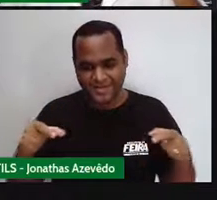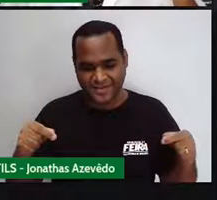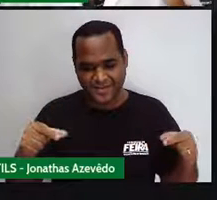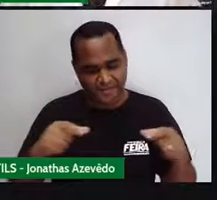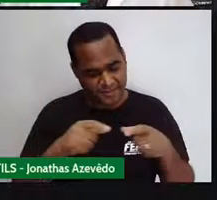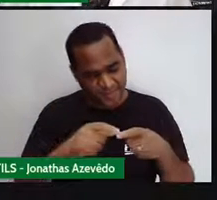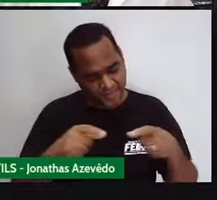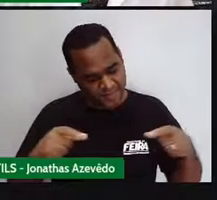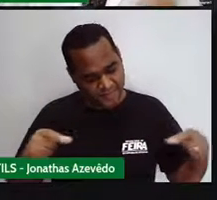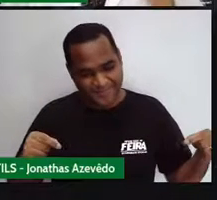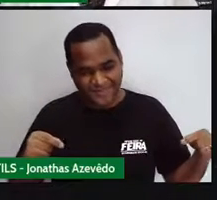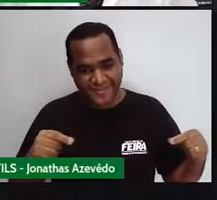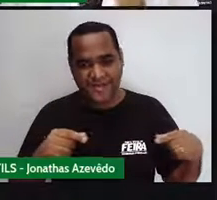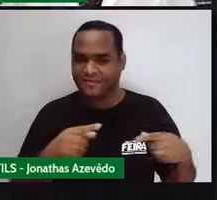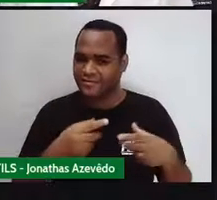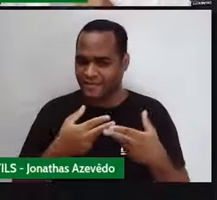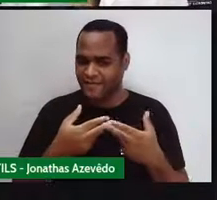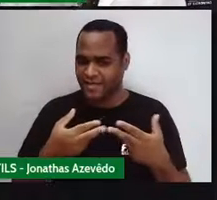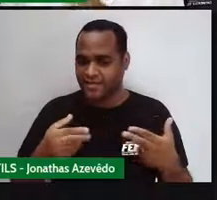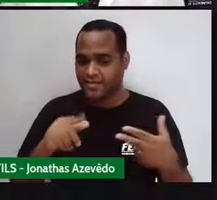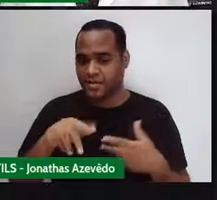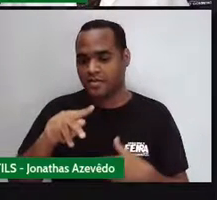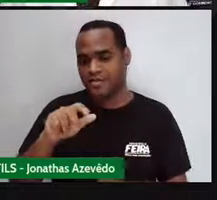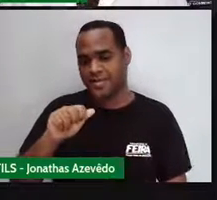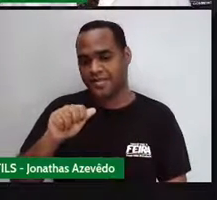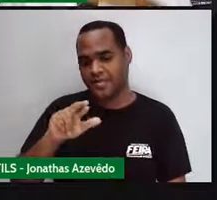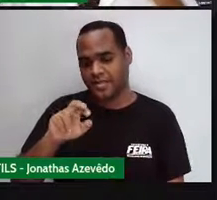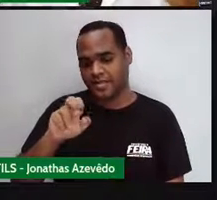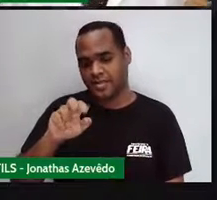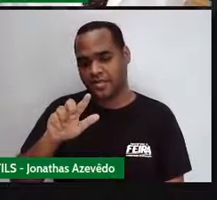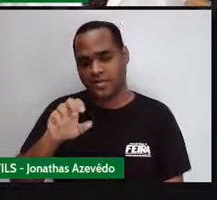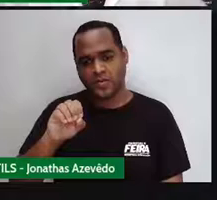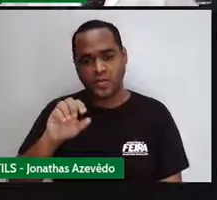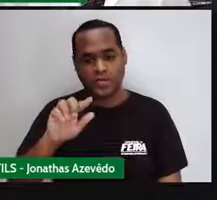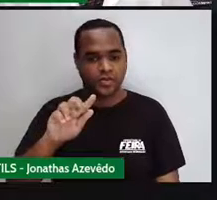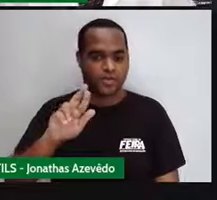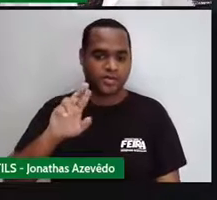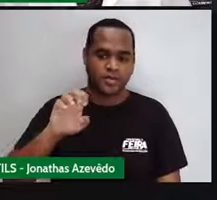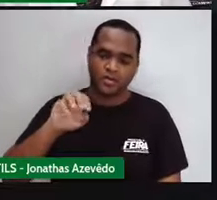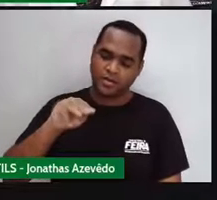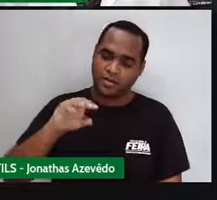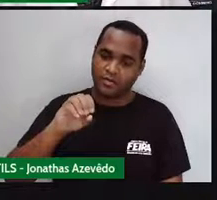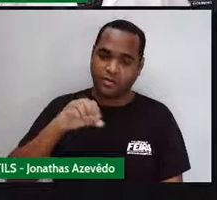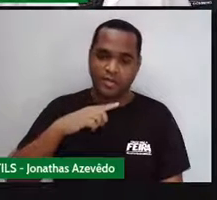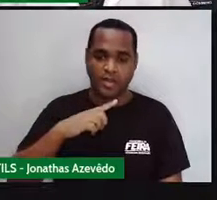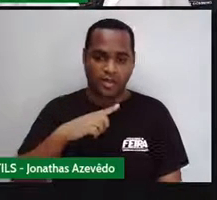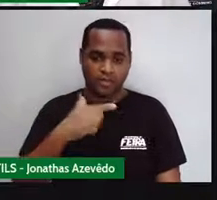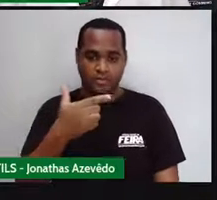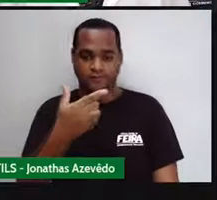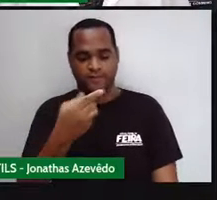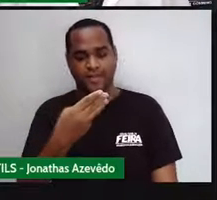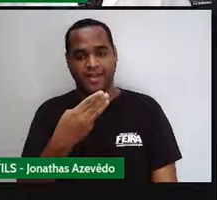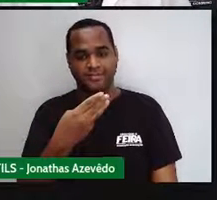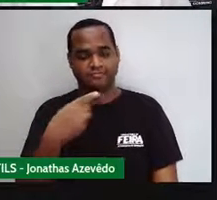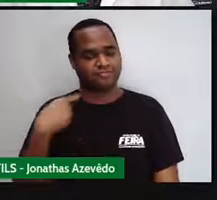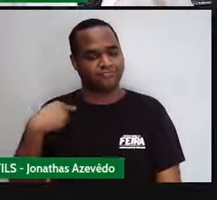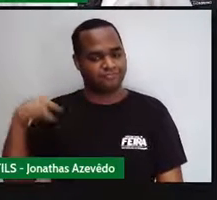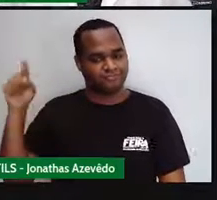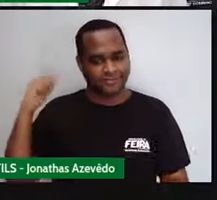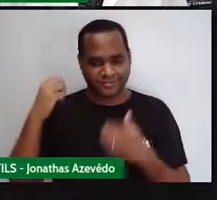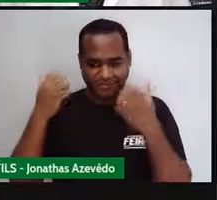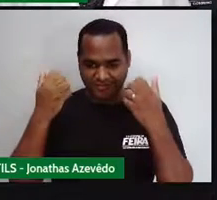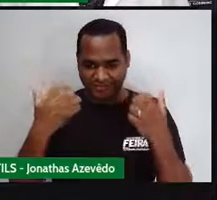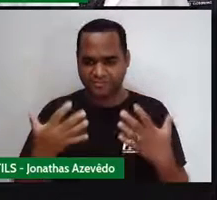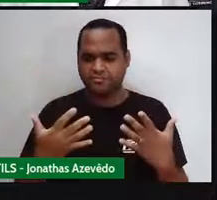Porque o retângulo é um paralelogramo. Isso está lá na aula 23, tá bom? E